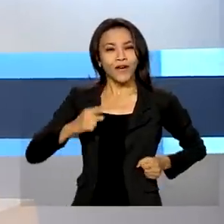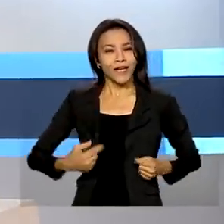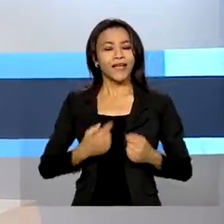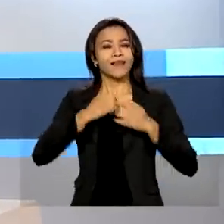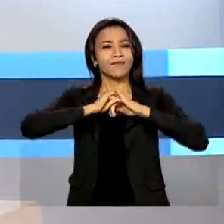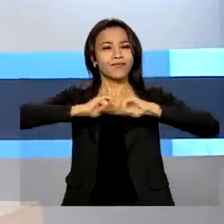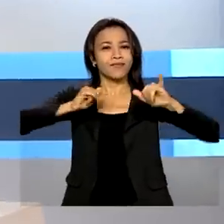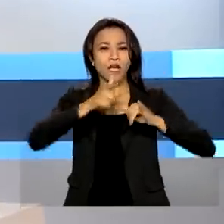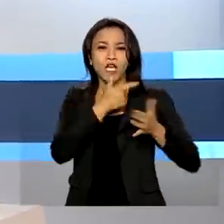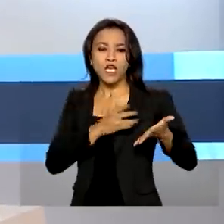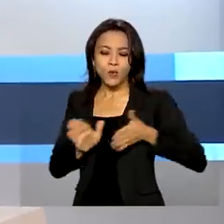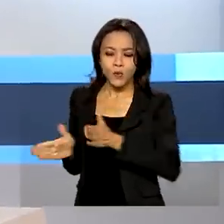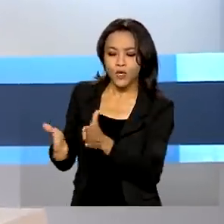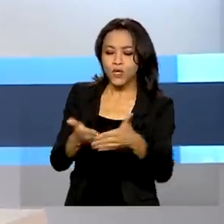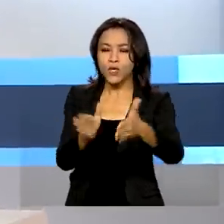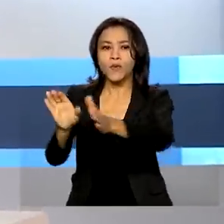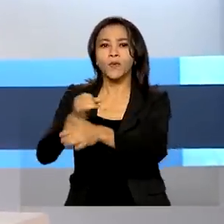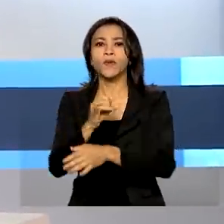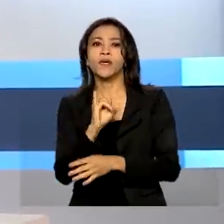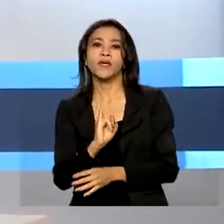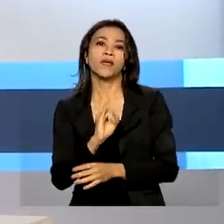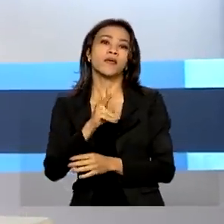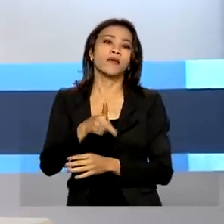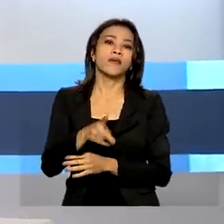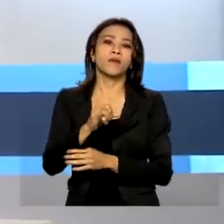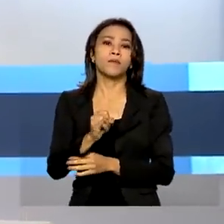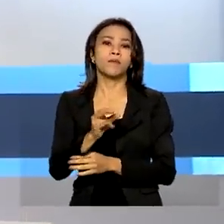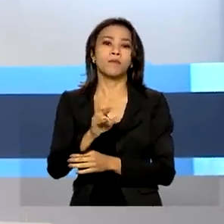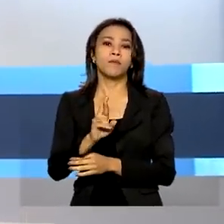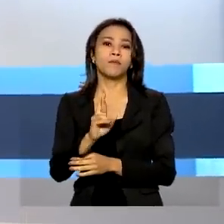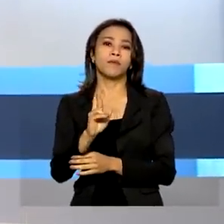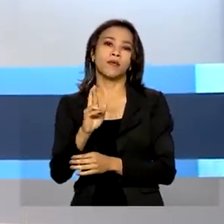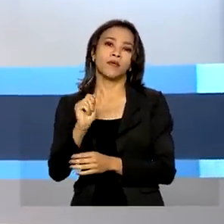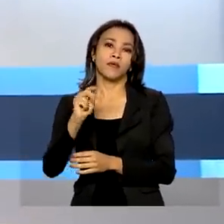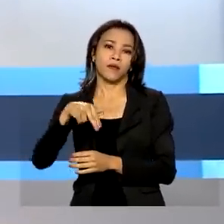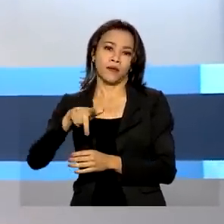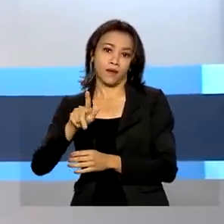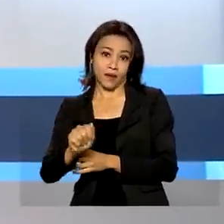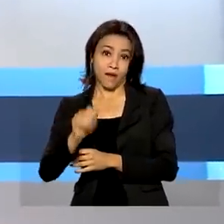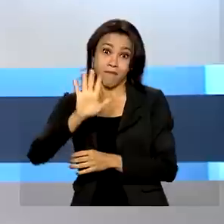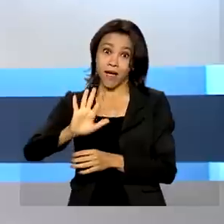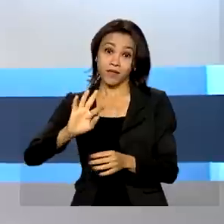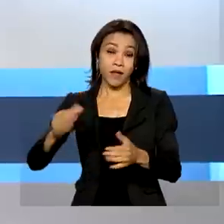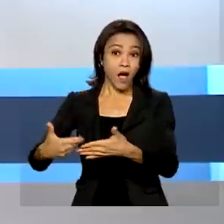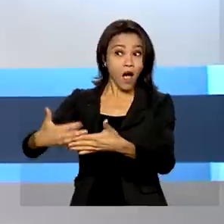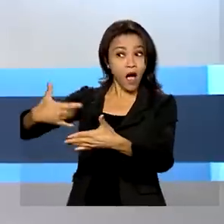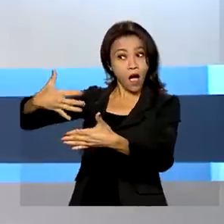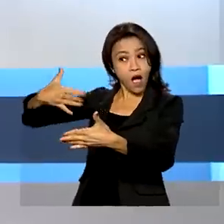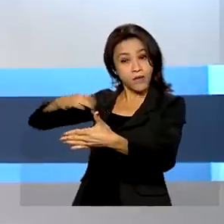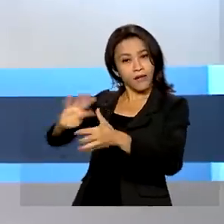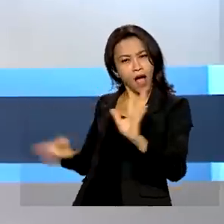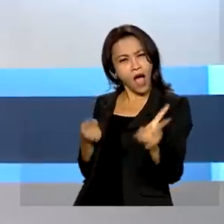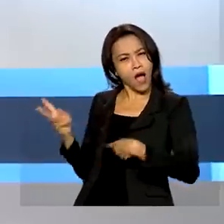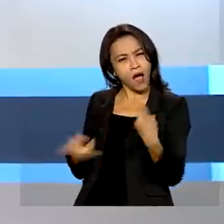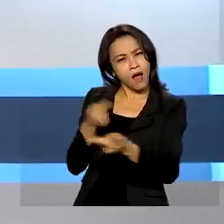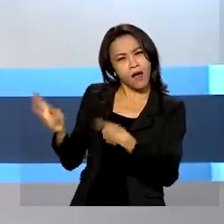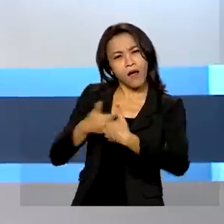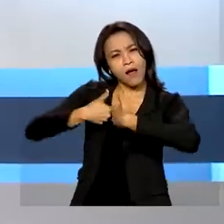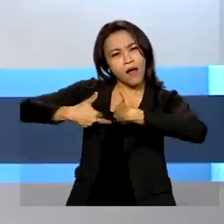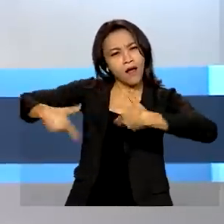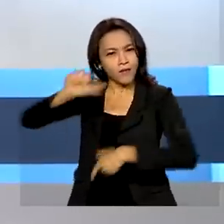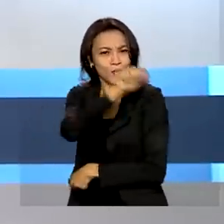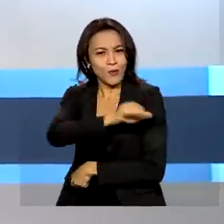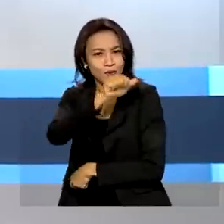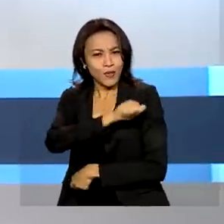margens do Rio Ipiranga, mas vários acontecimentos decisivos se deram antes no Rio de Janeiro, onde a